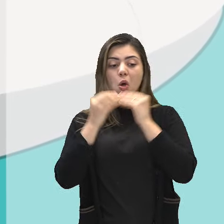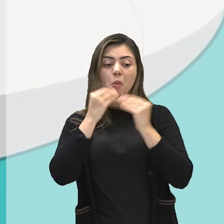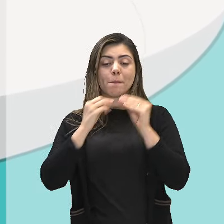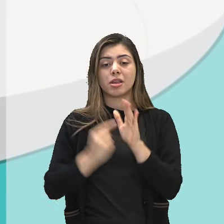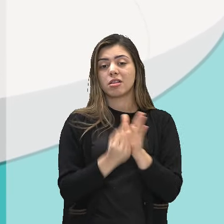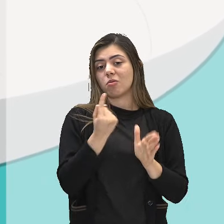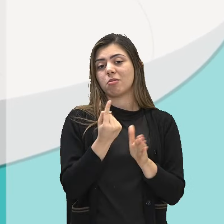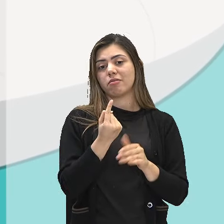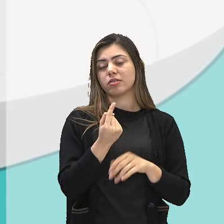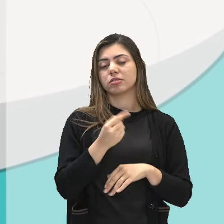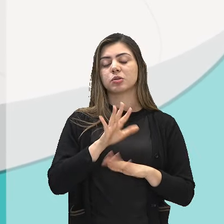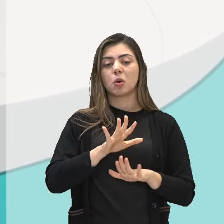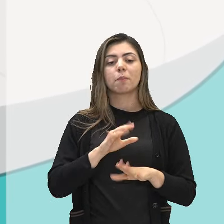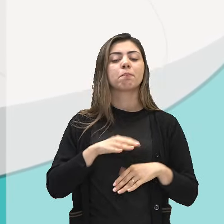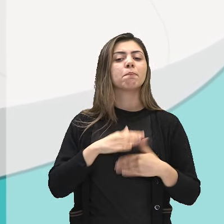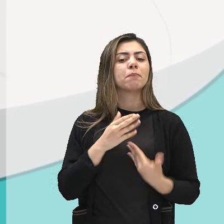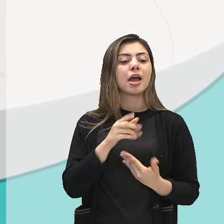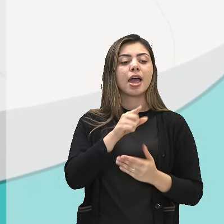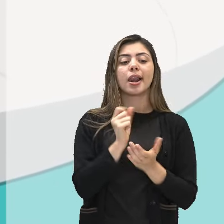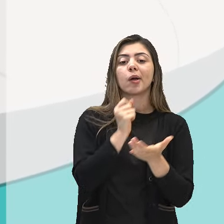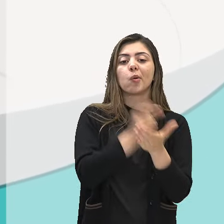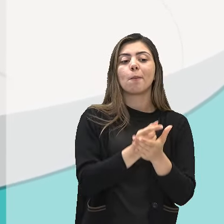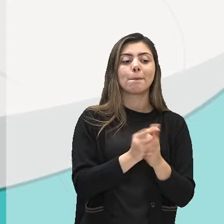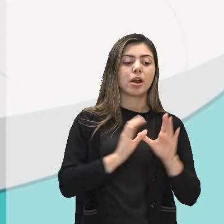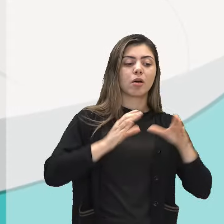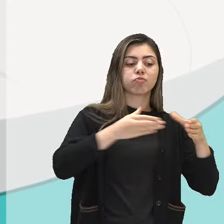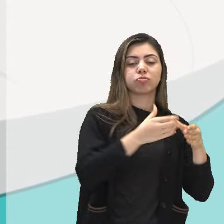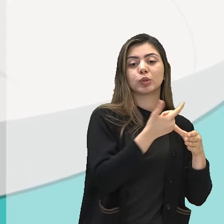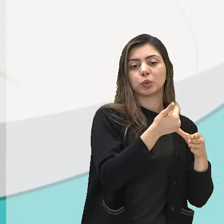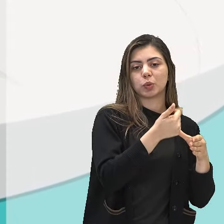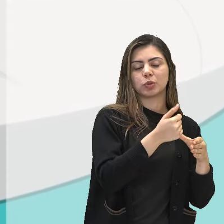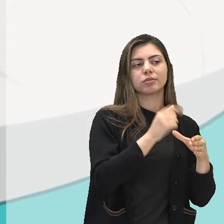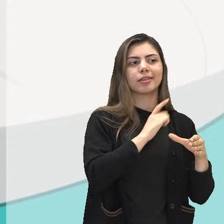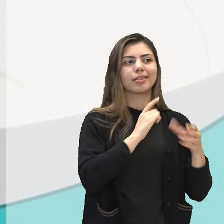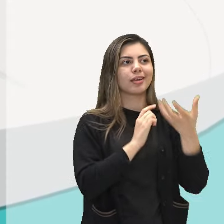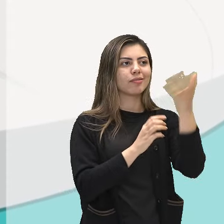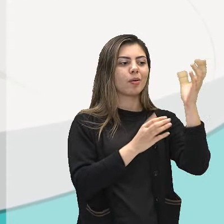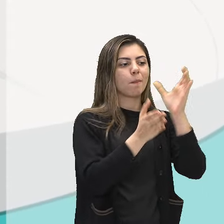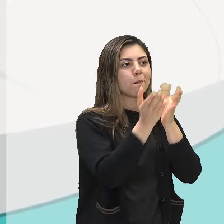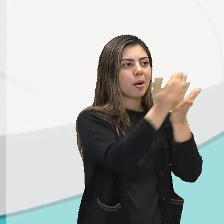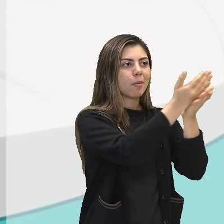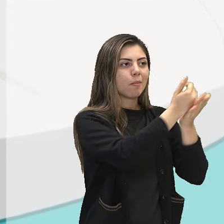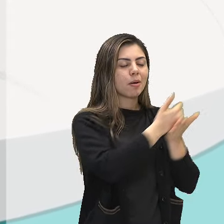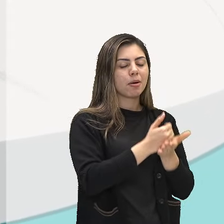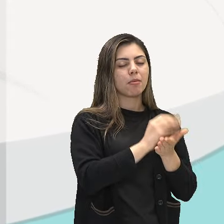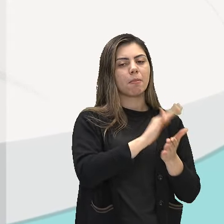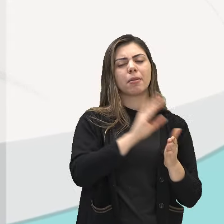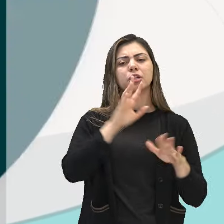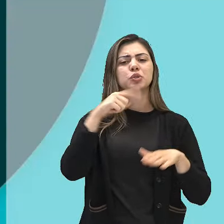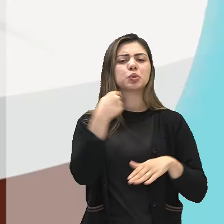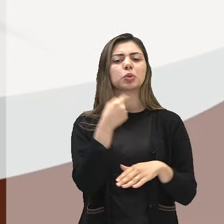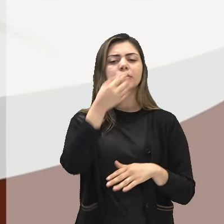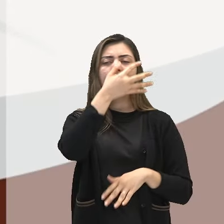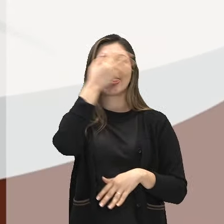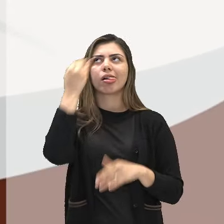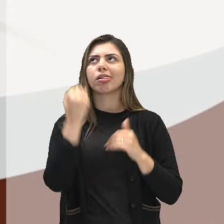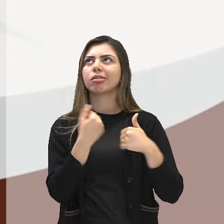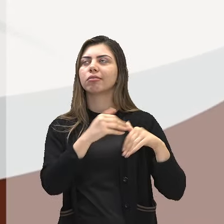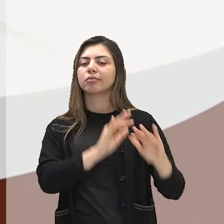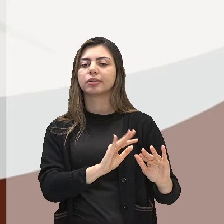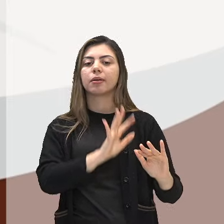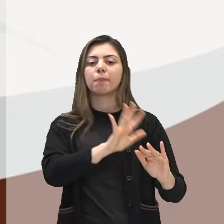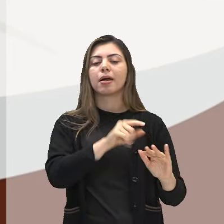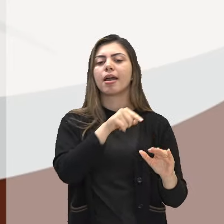vez, embora tenha sido comprada a dúzia colhida ao centro. Todas se esqueceram disso. Tanto